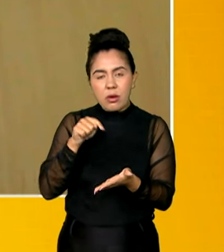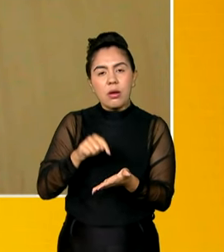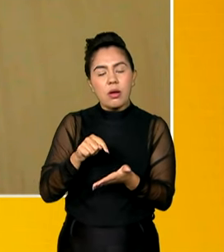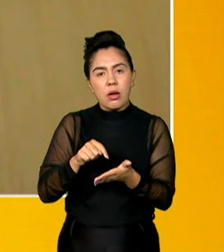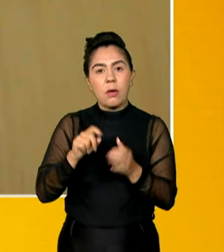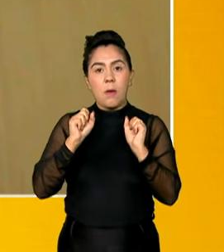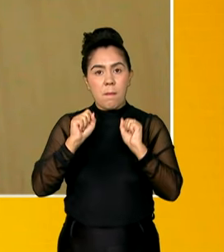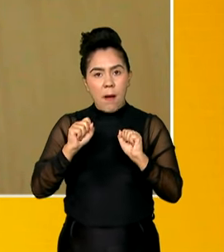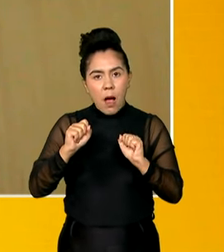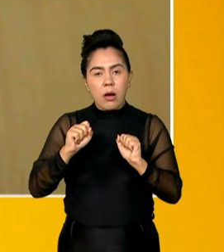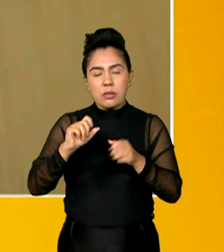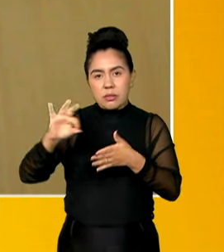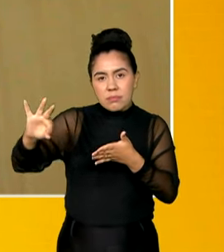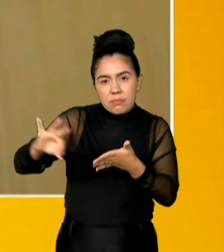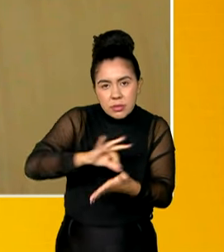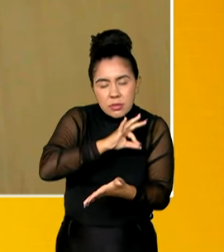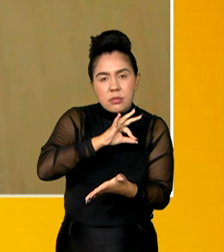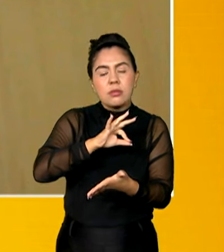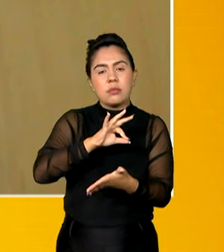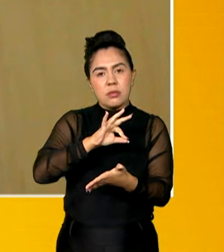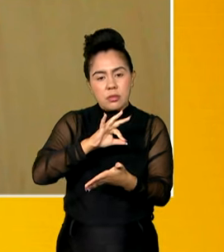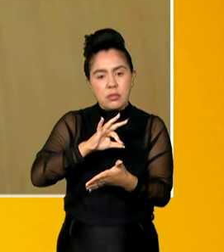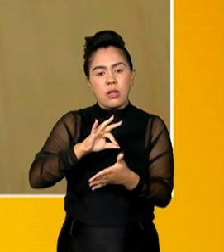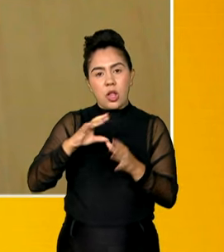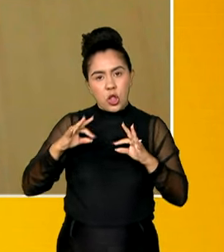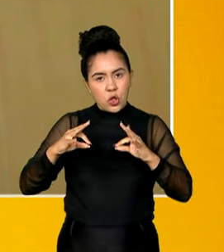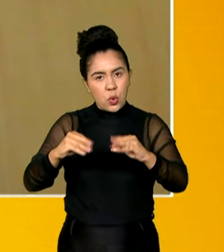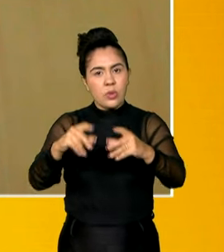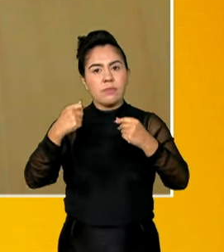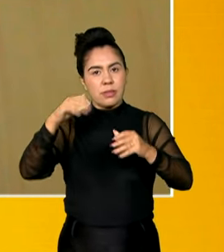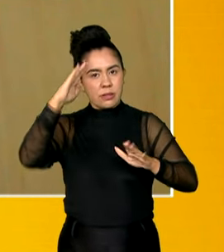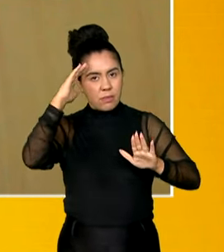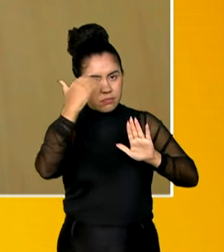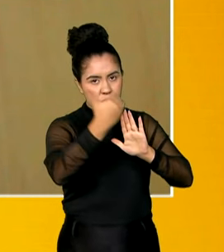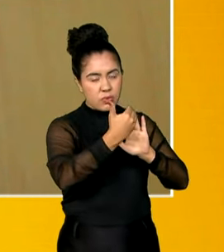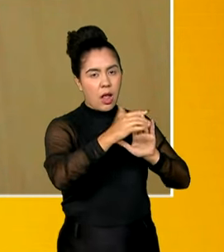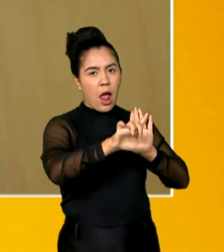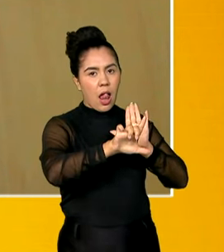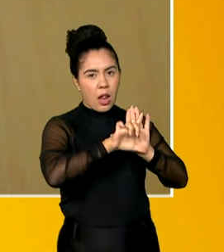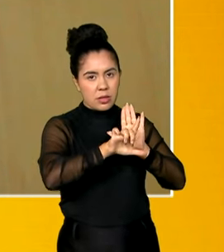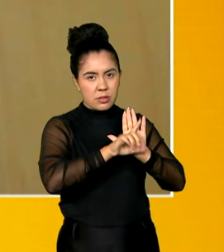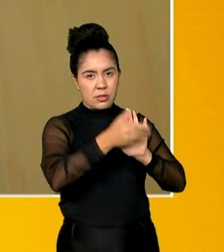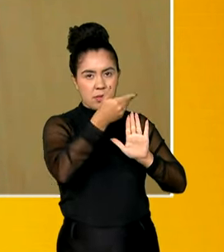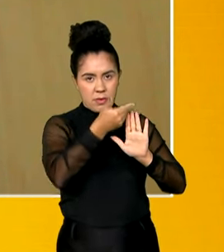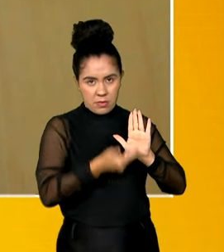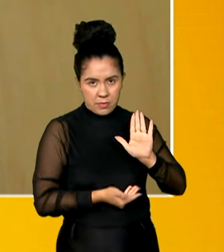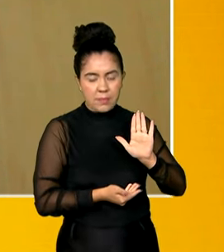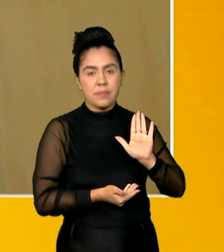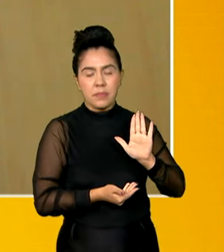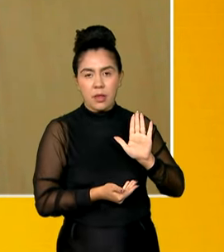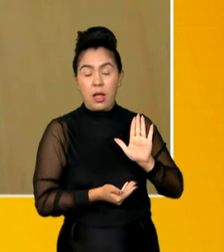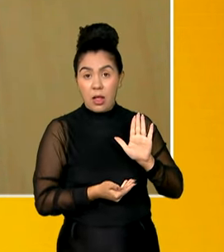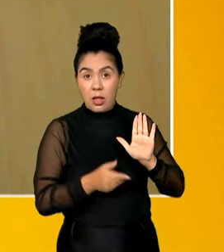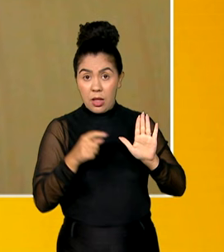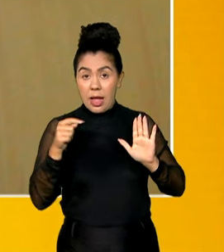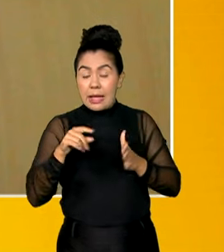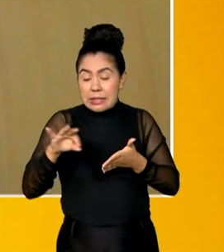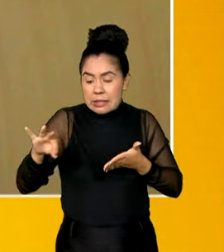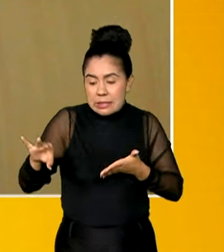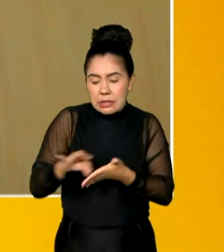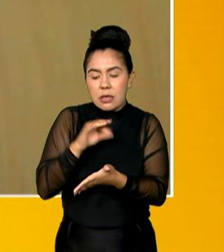credenciar, todas respeitando a legislação vigente para as rádios comunitárias. Essa inscrição